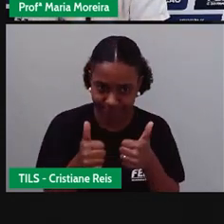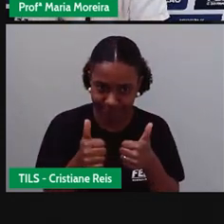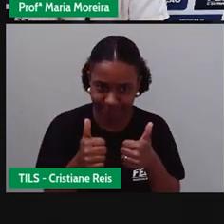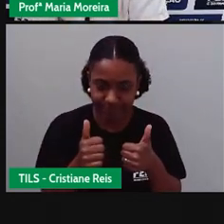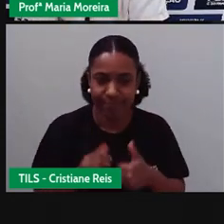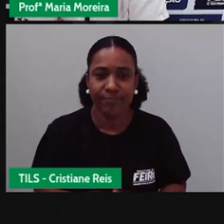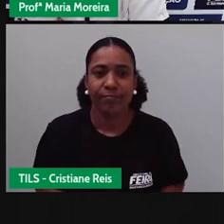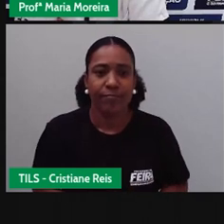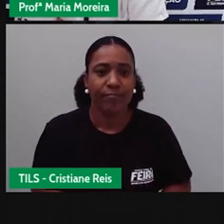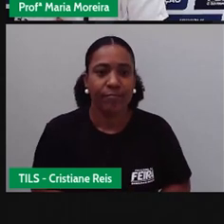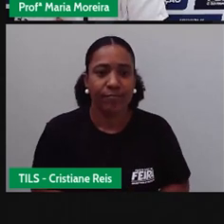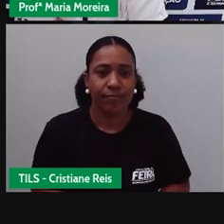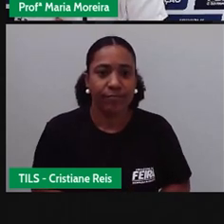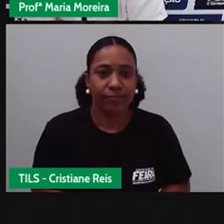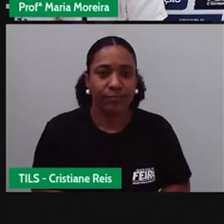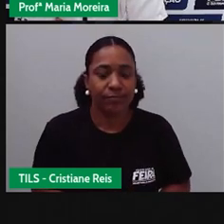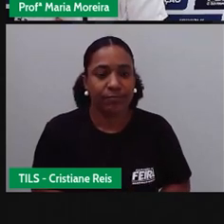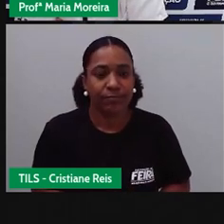Bom,